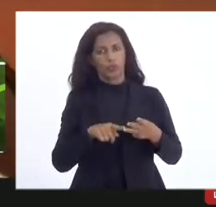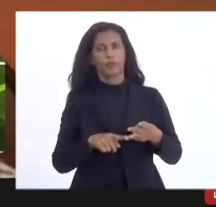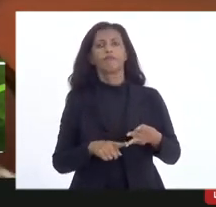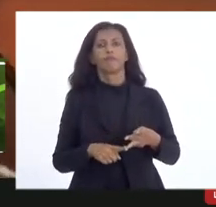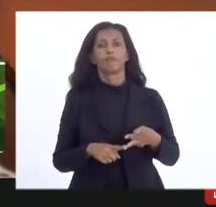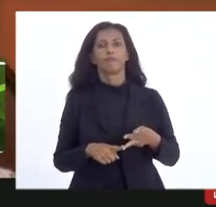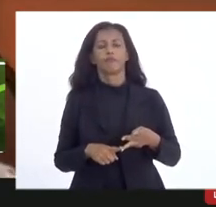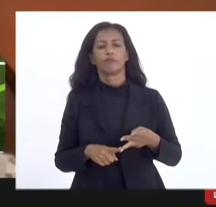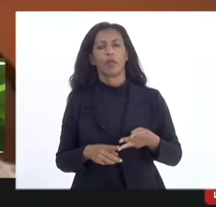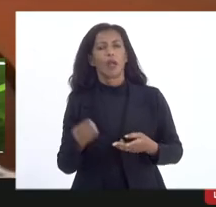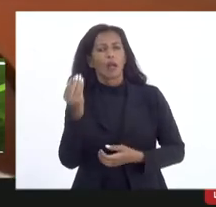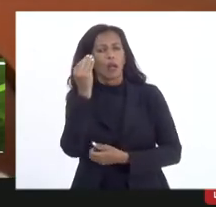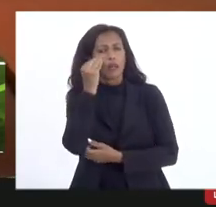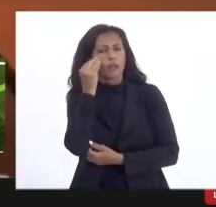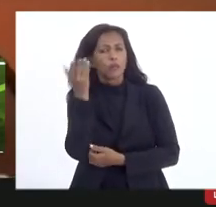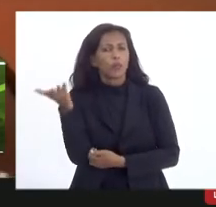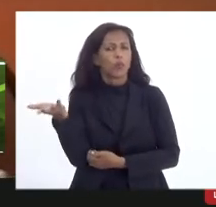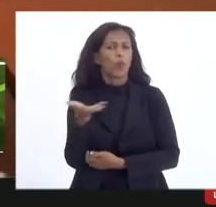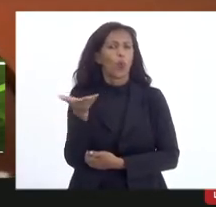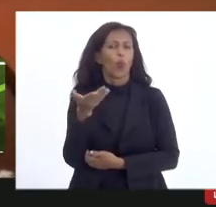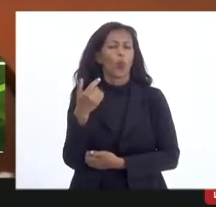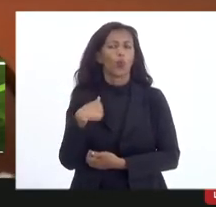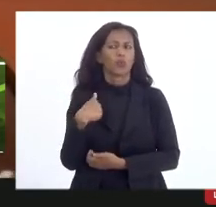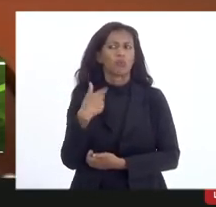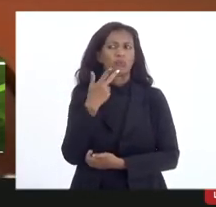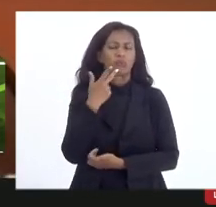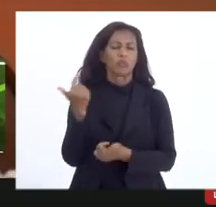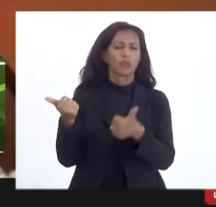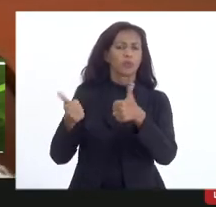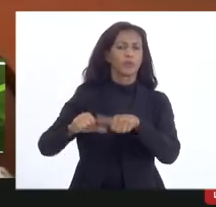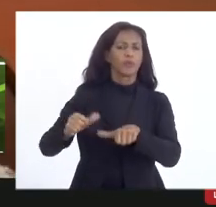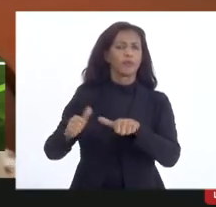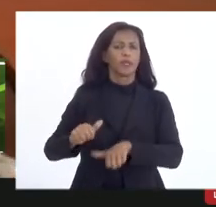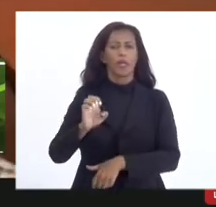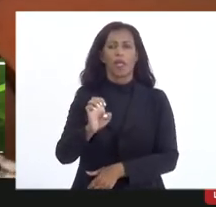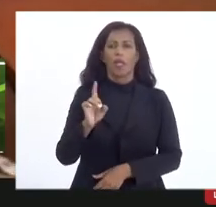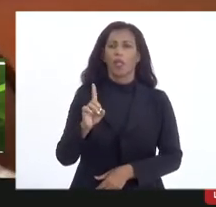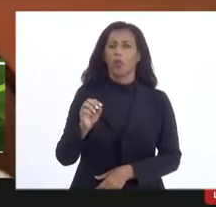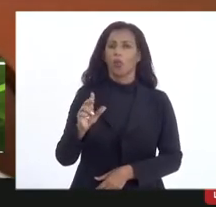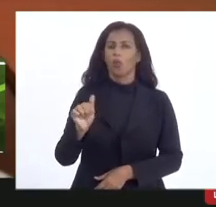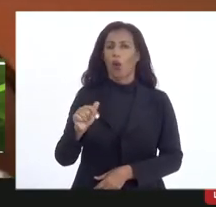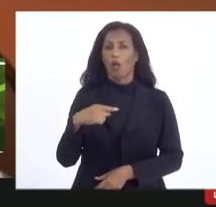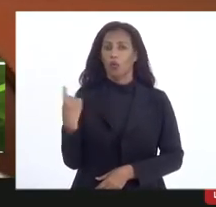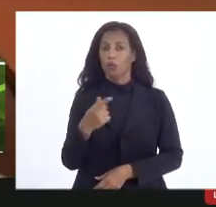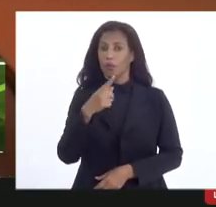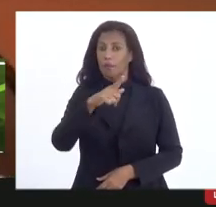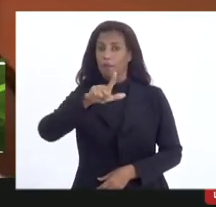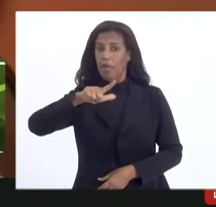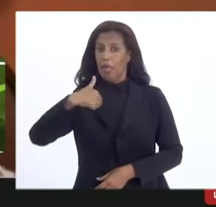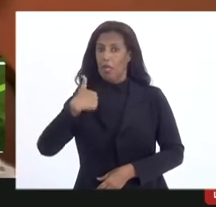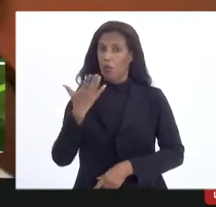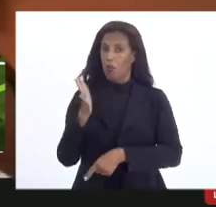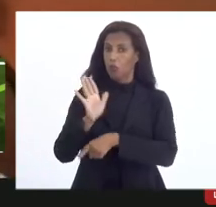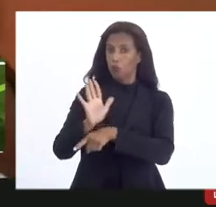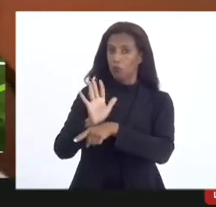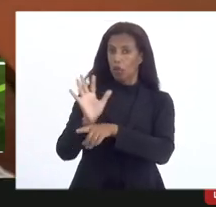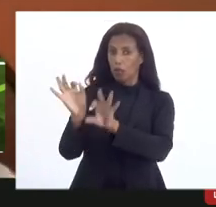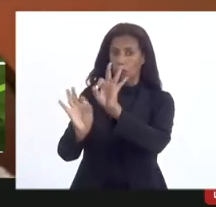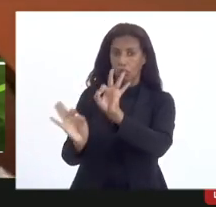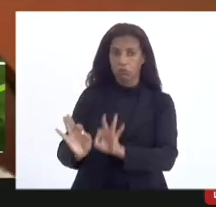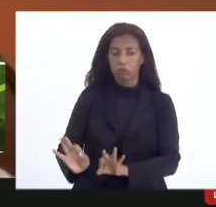ouvindo aqui eu queria fazer uma observação para o Eduardo a nós o PL que eu ajudei a construir